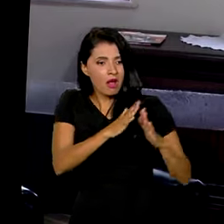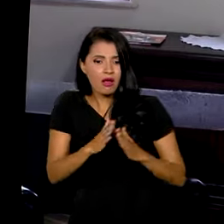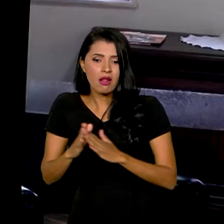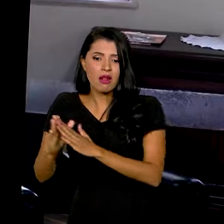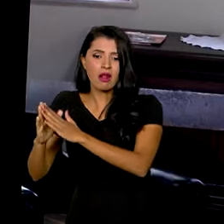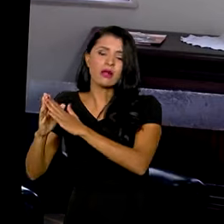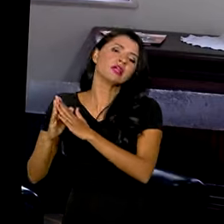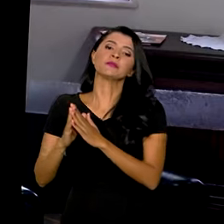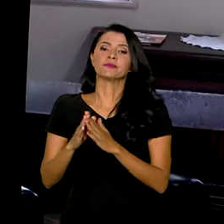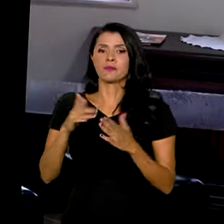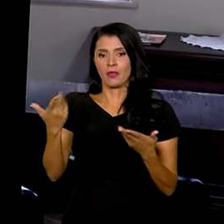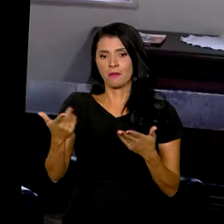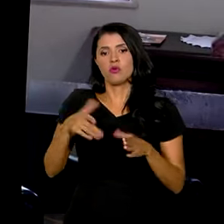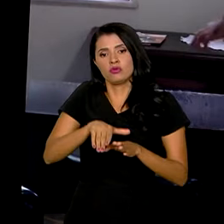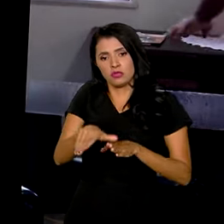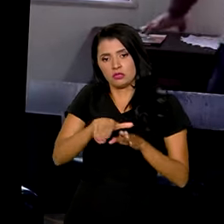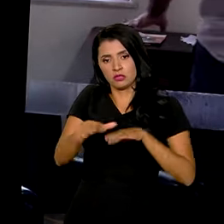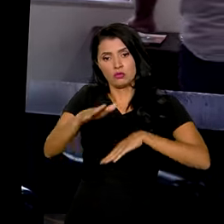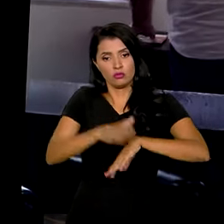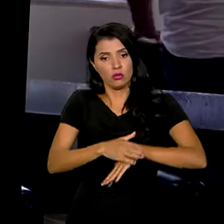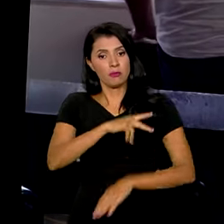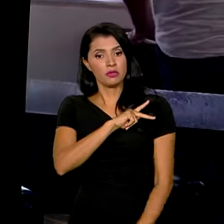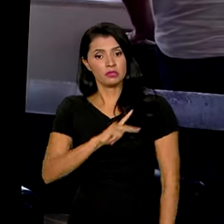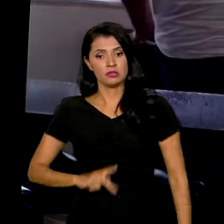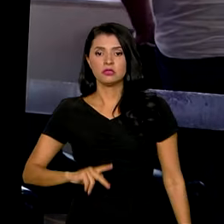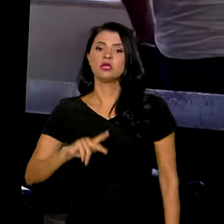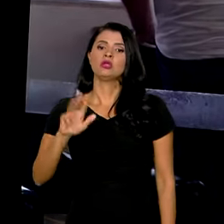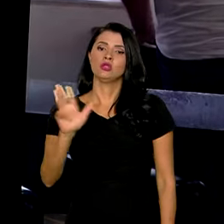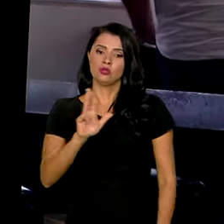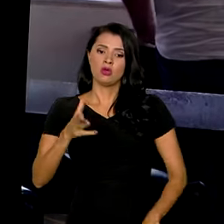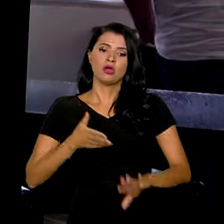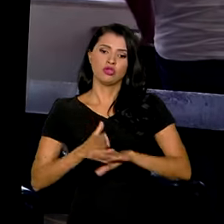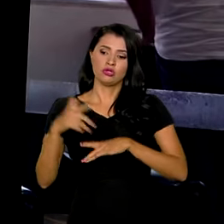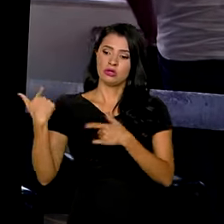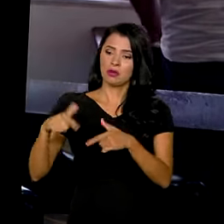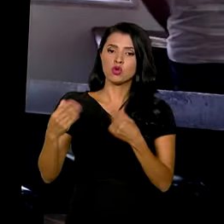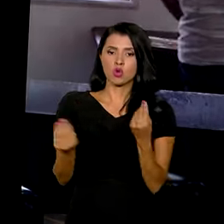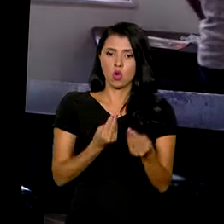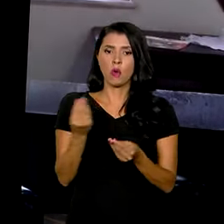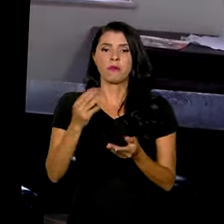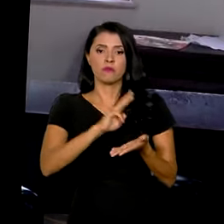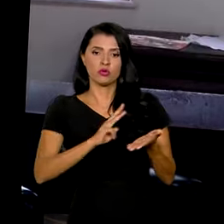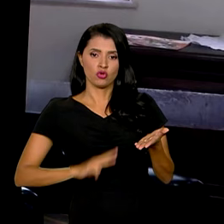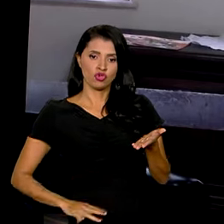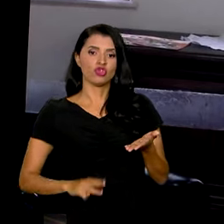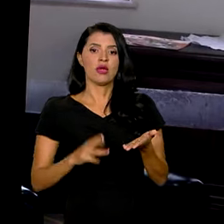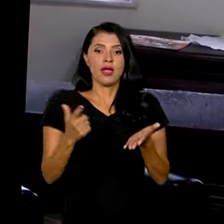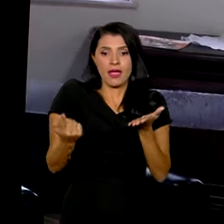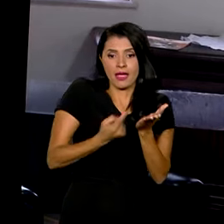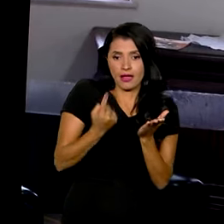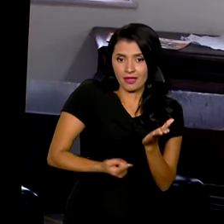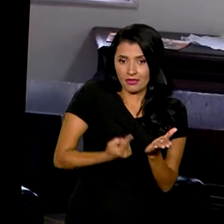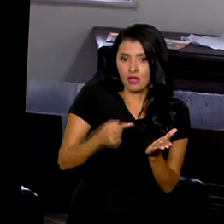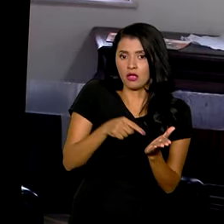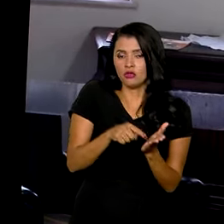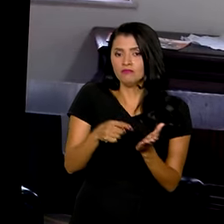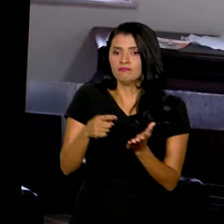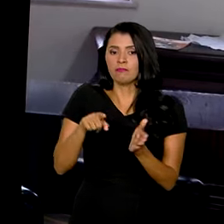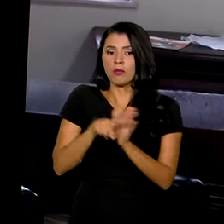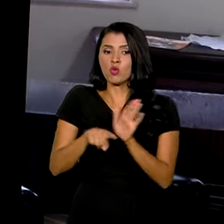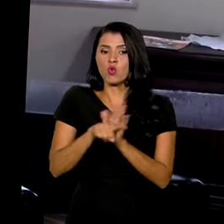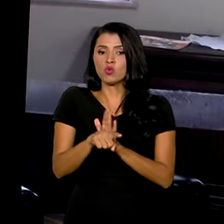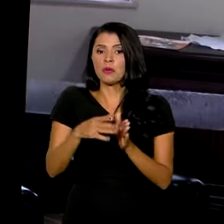indicação do presidente Lula, nós atuamos na Secretaria-Geral da Presidência com a metodologia dos cadernos de respostas. Então, isso